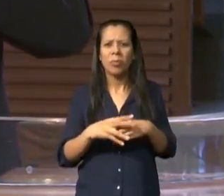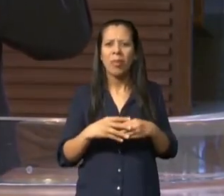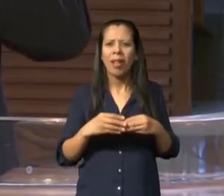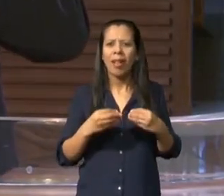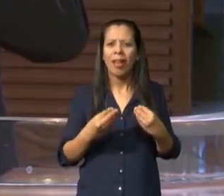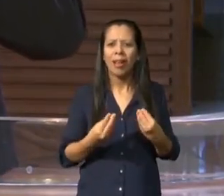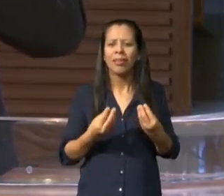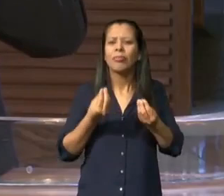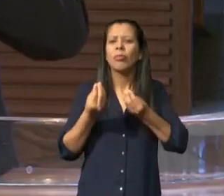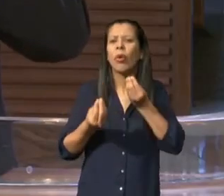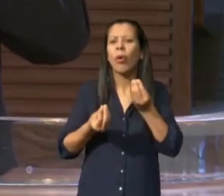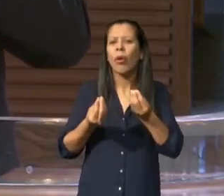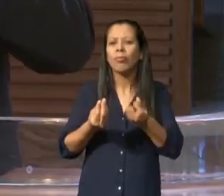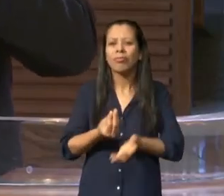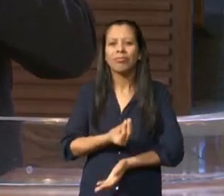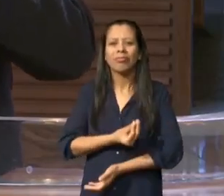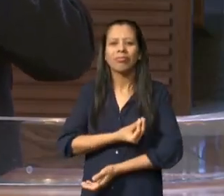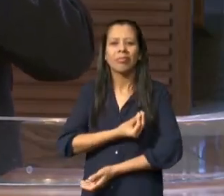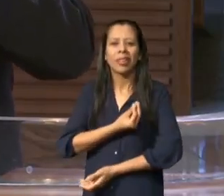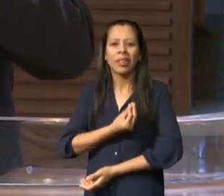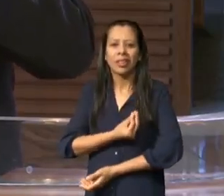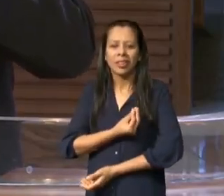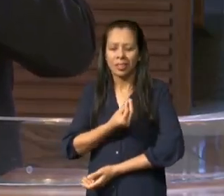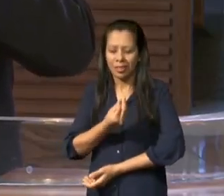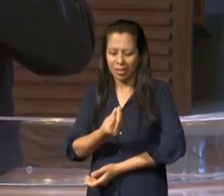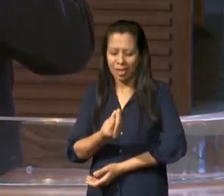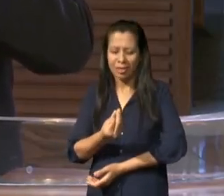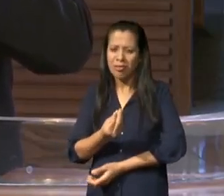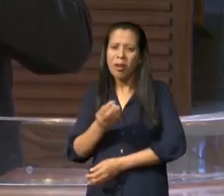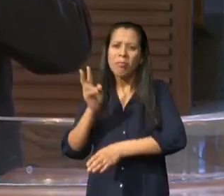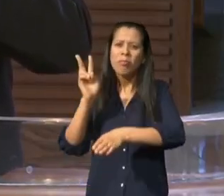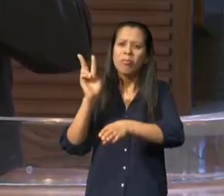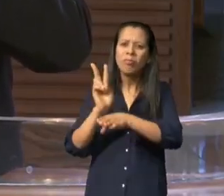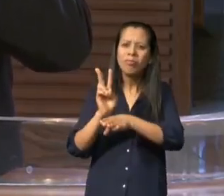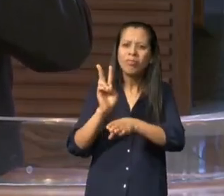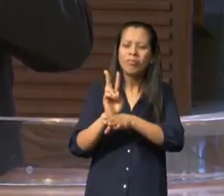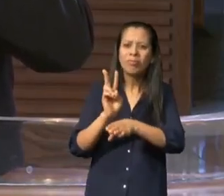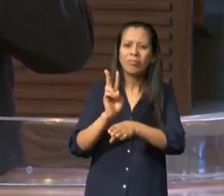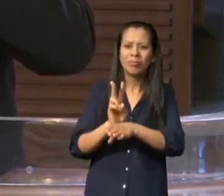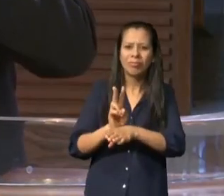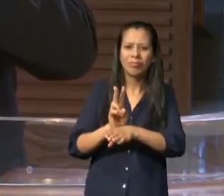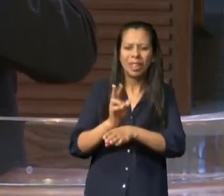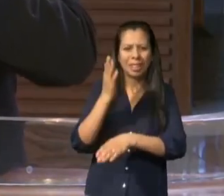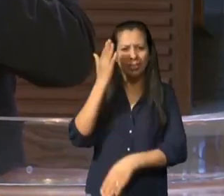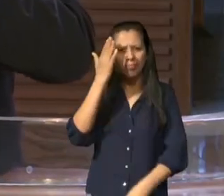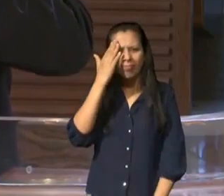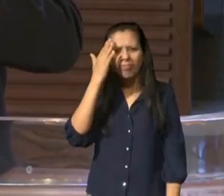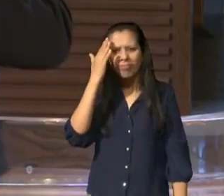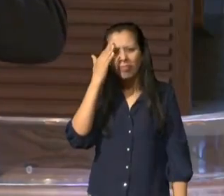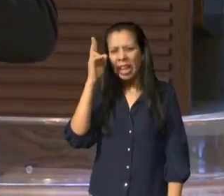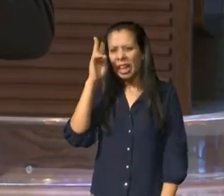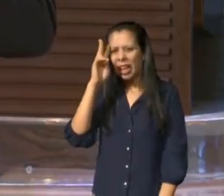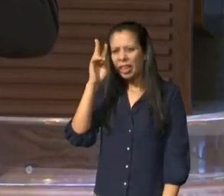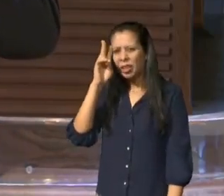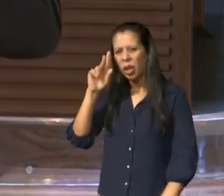hoje sabe que um dia no deserto seria suficiente para matar qualquer pessoa